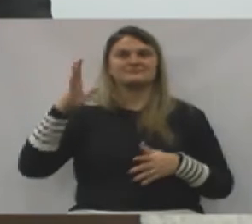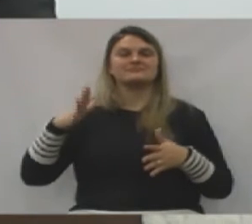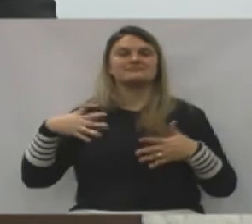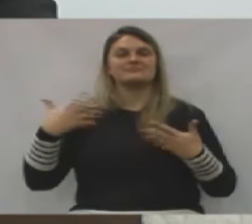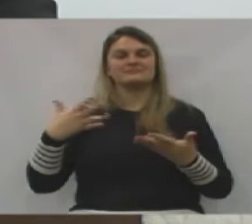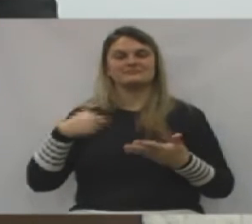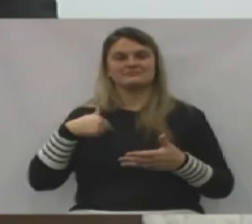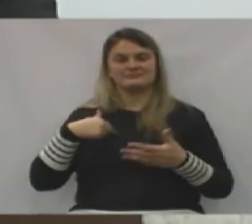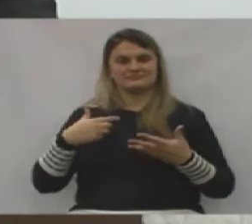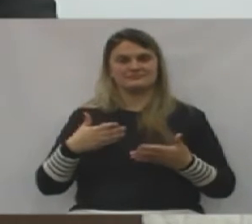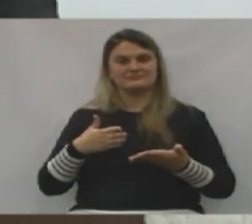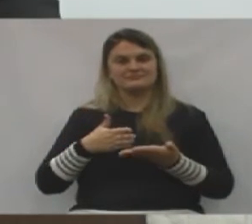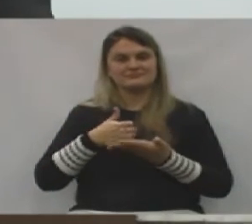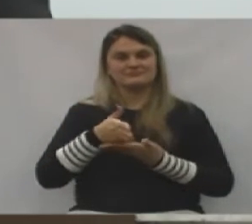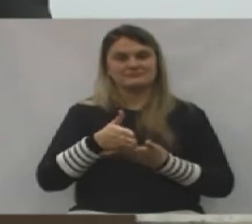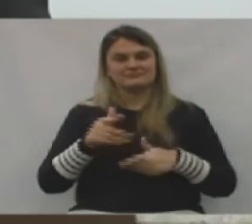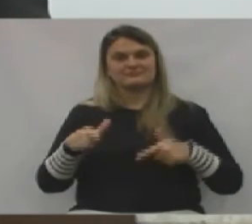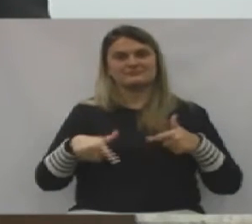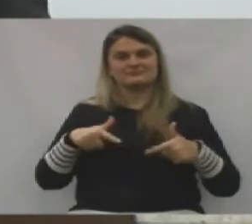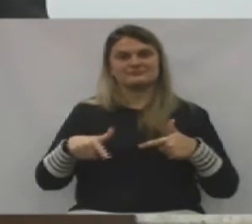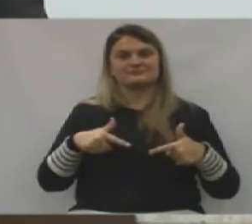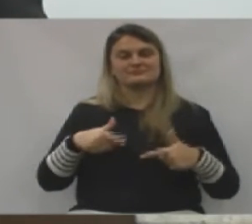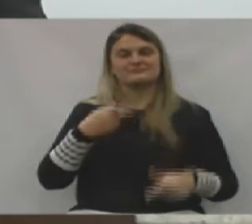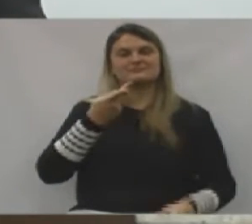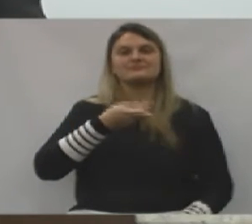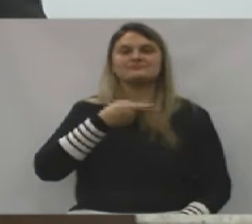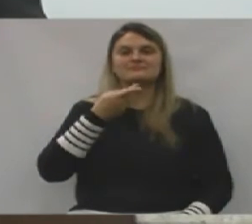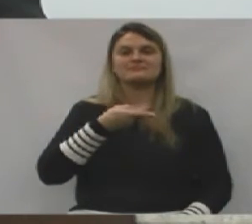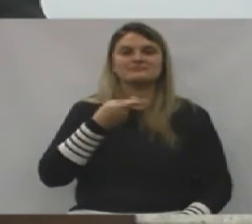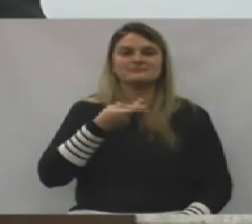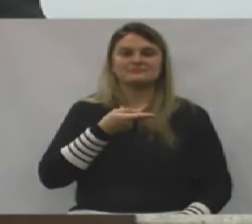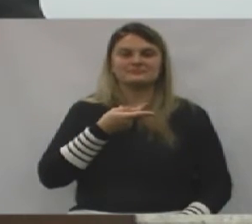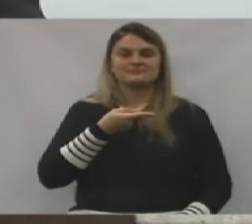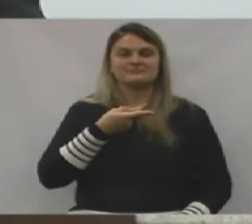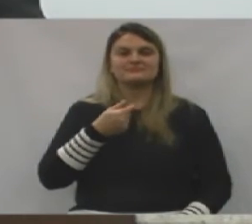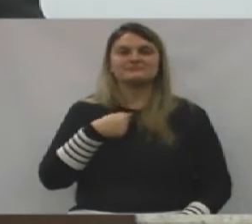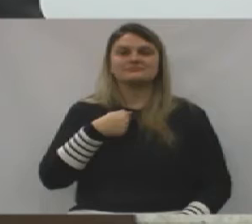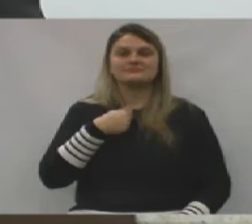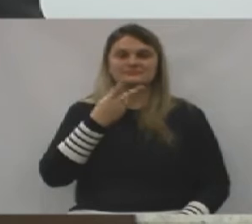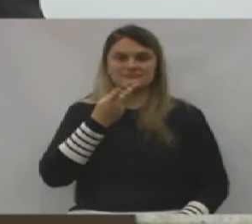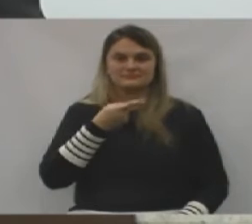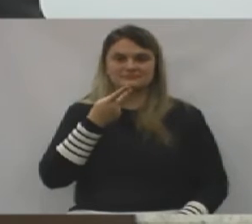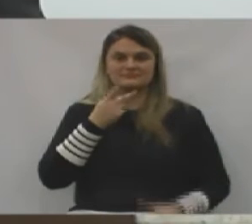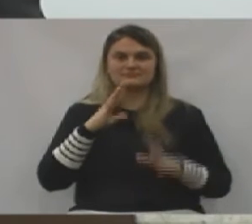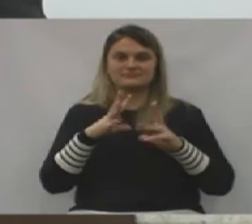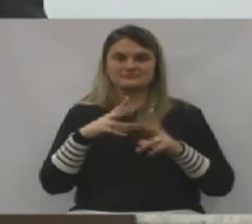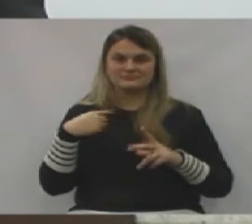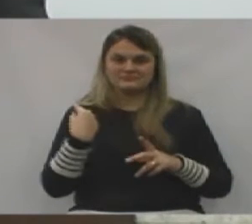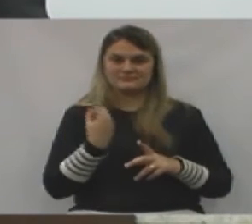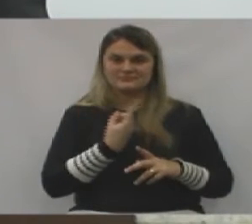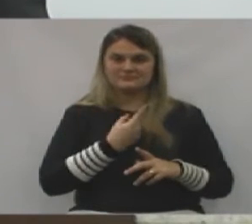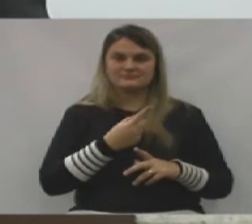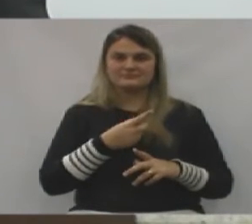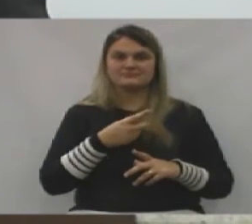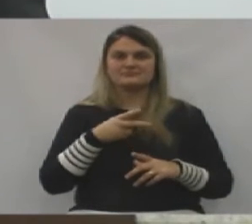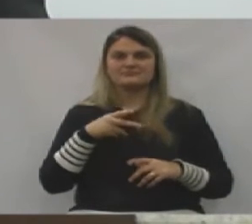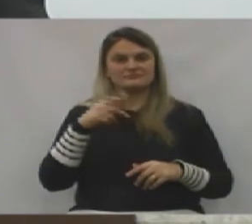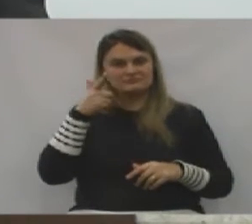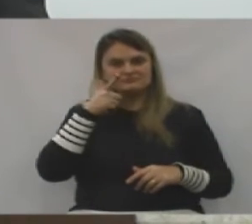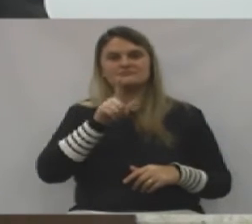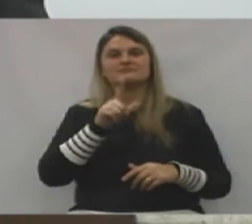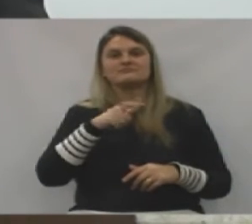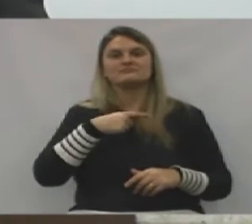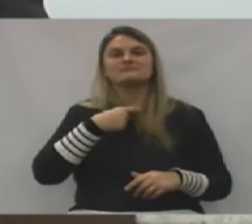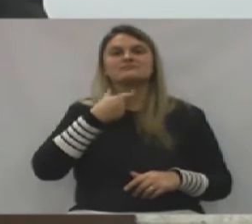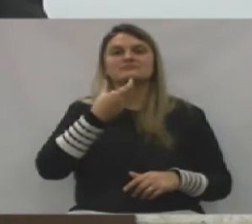assumi e fui usar a palavra, eu disse ali que todos nós teríamos vez e